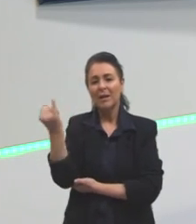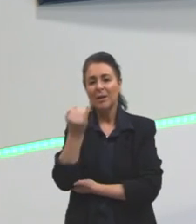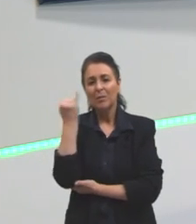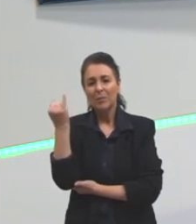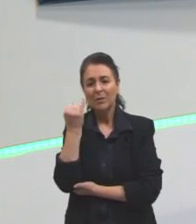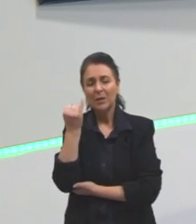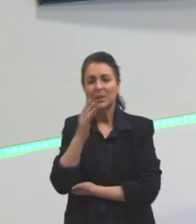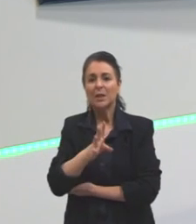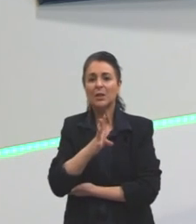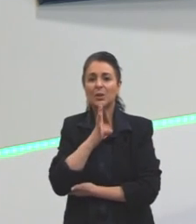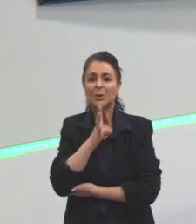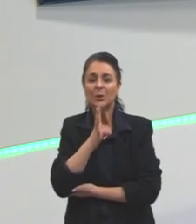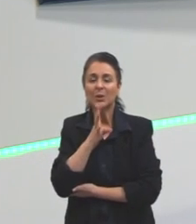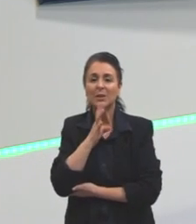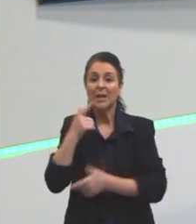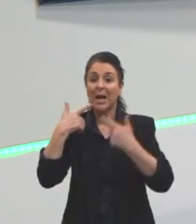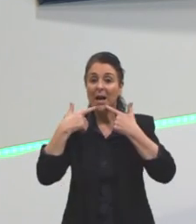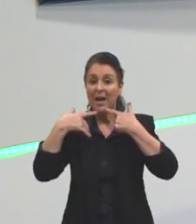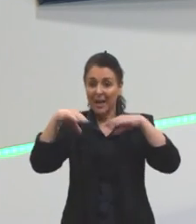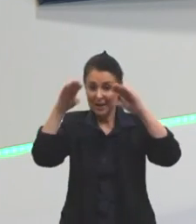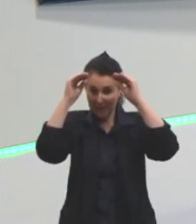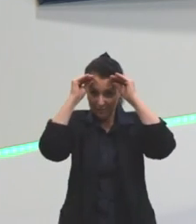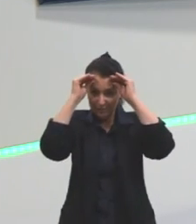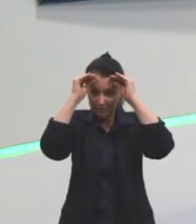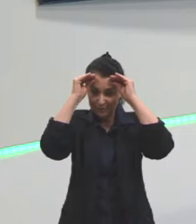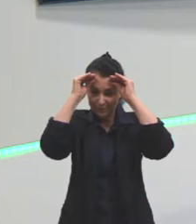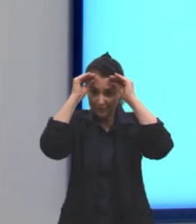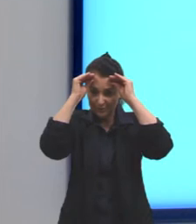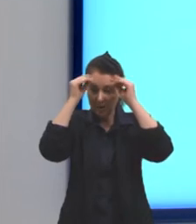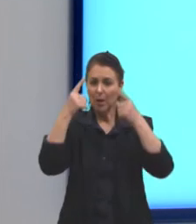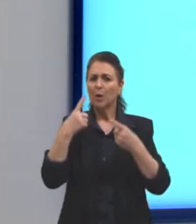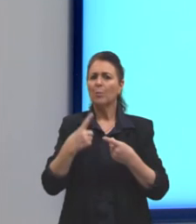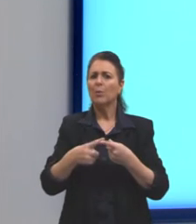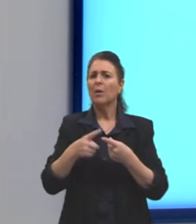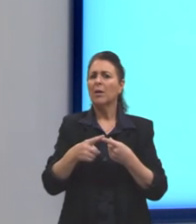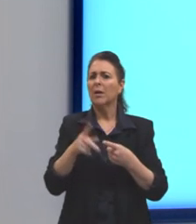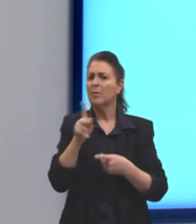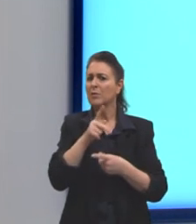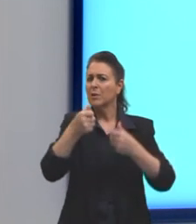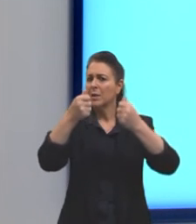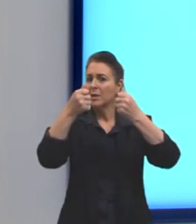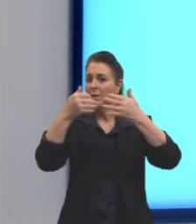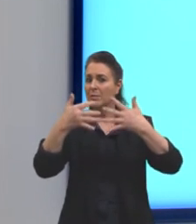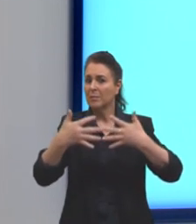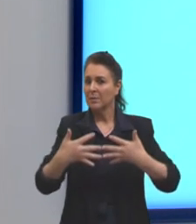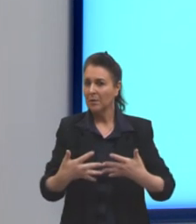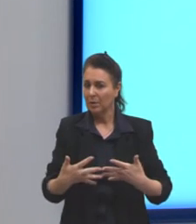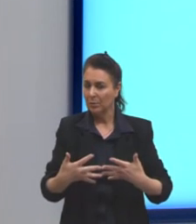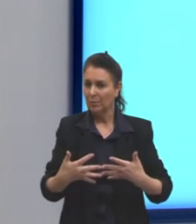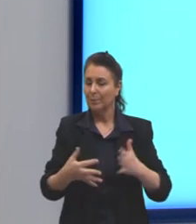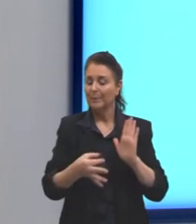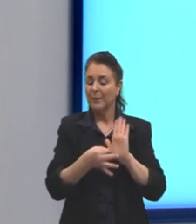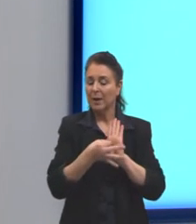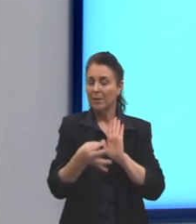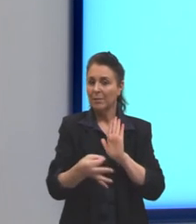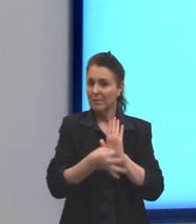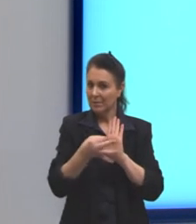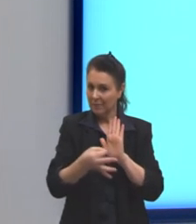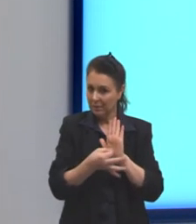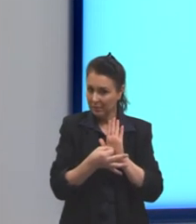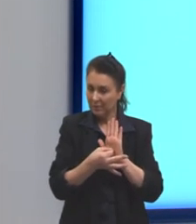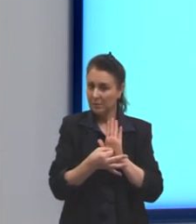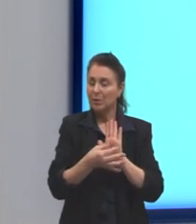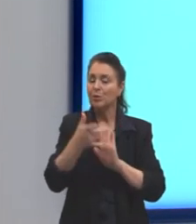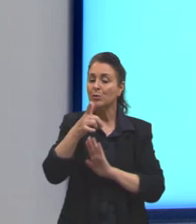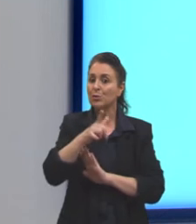a linguagem. E daí, por que eu falo isso? Porque quando a gente fala em argumentação, a gente está